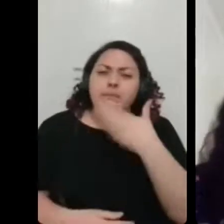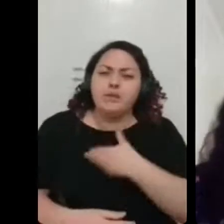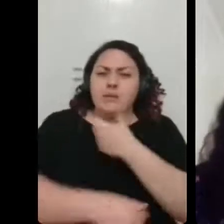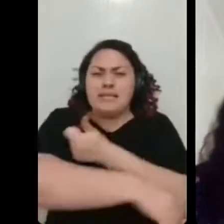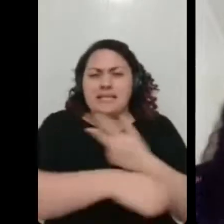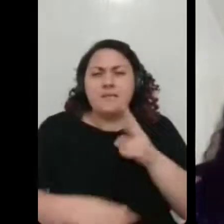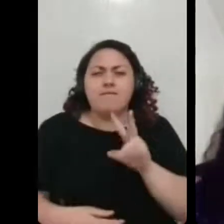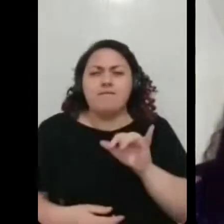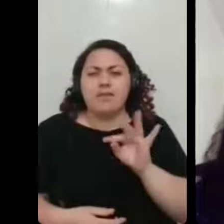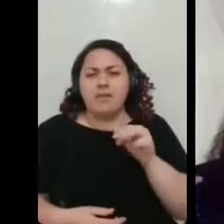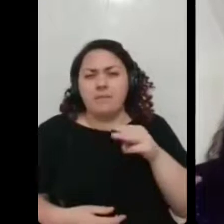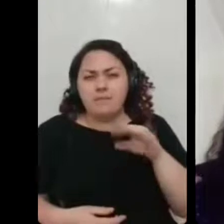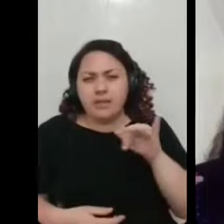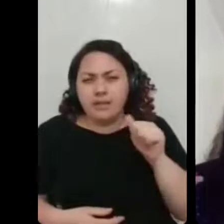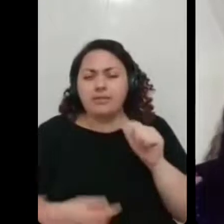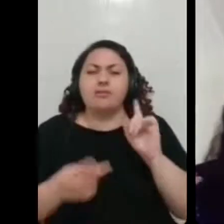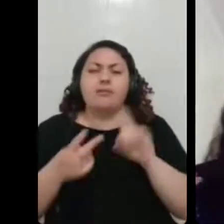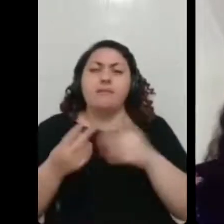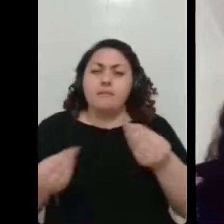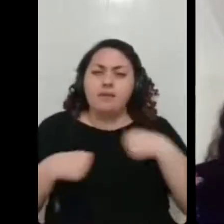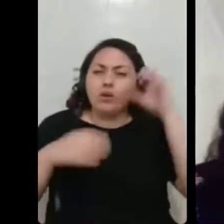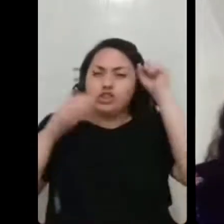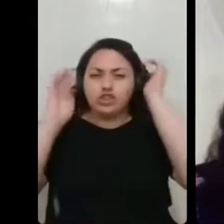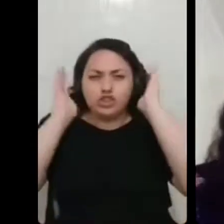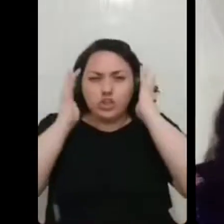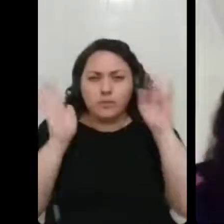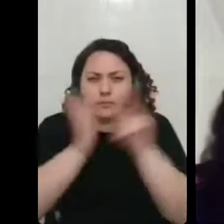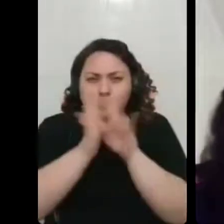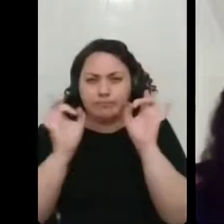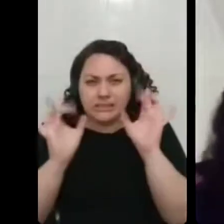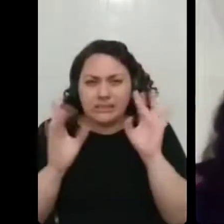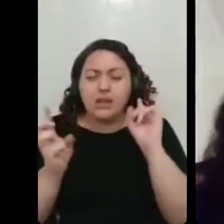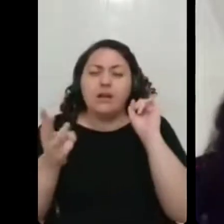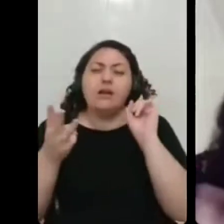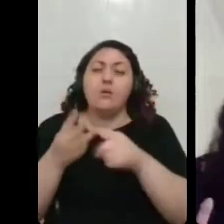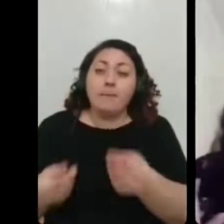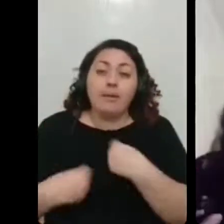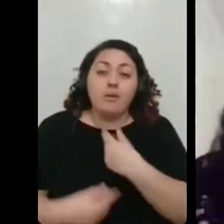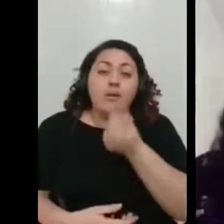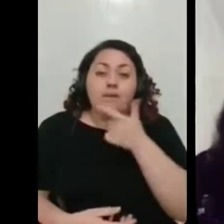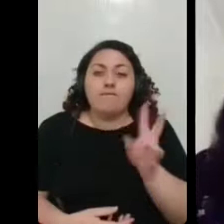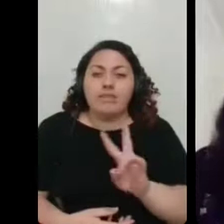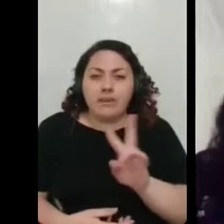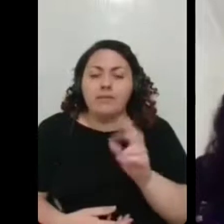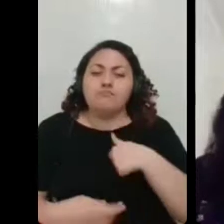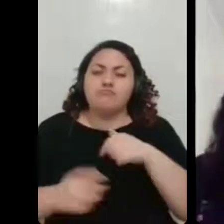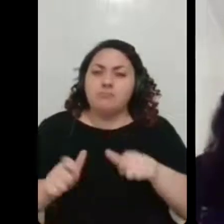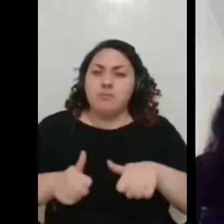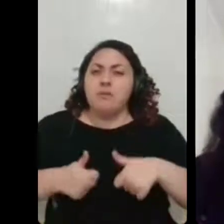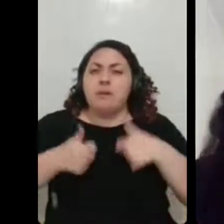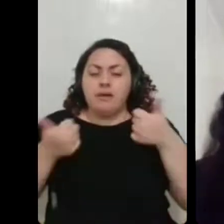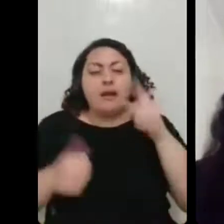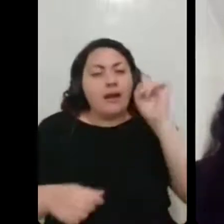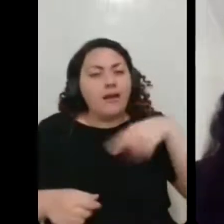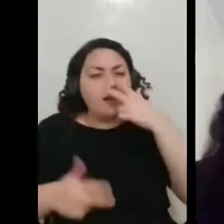específico, e depois me deu uma vitamina para seguir tomando e está melhorando aos poucos. Então, assim, ó, é um exercício de